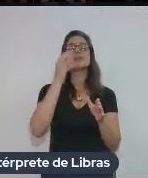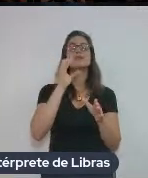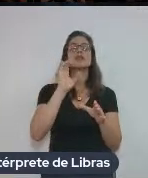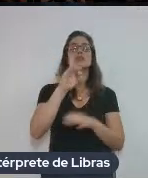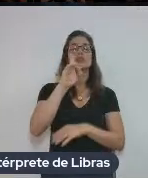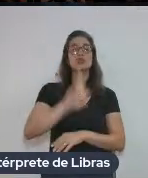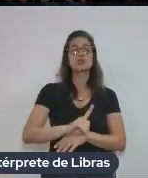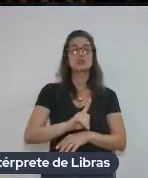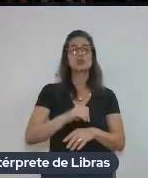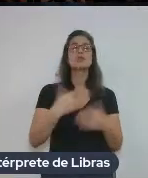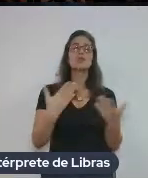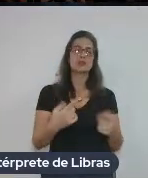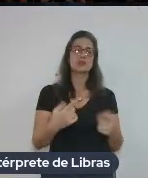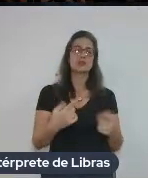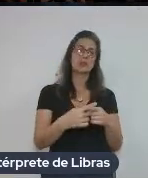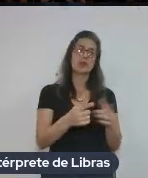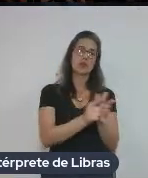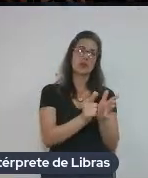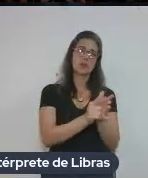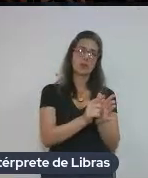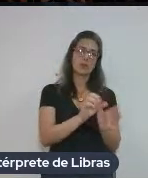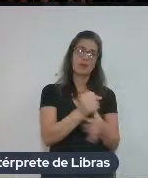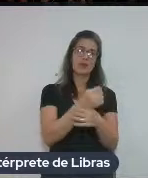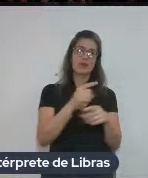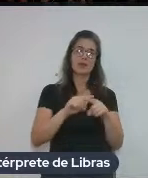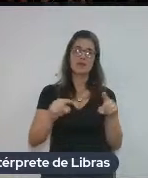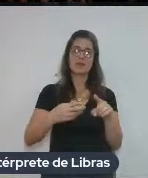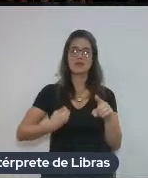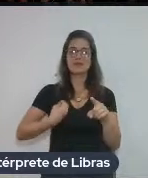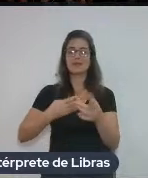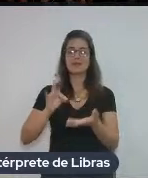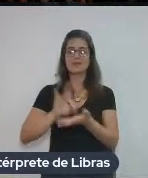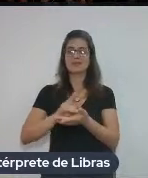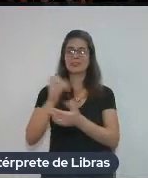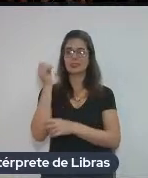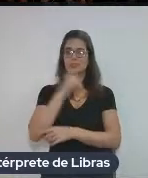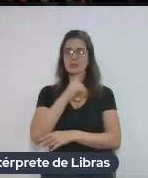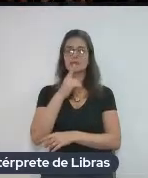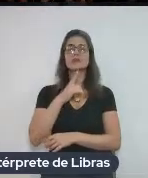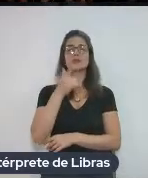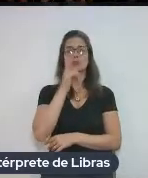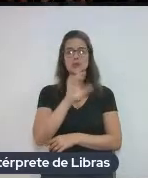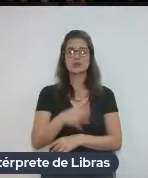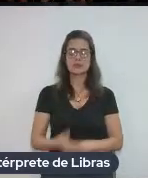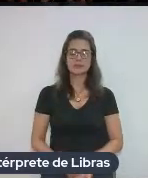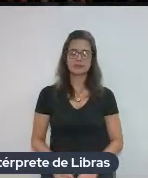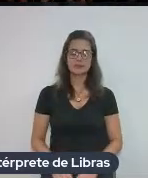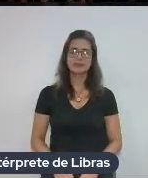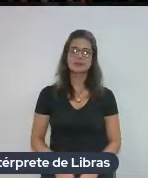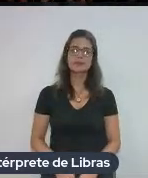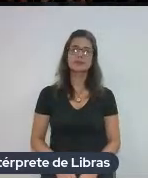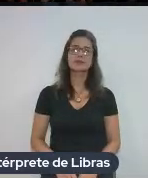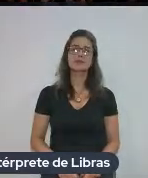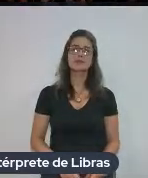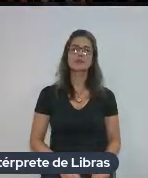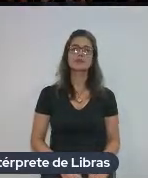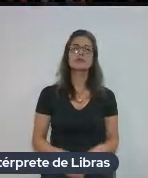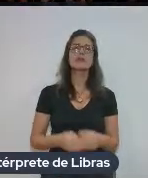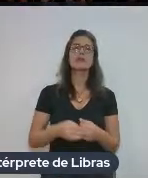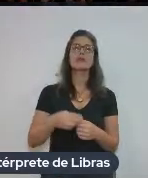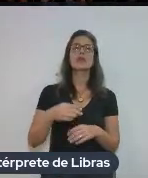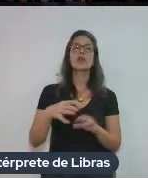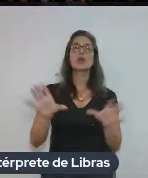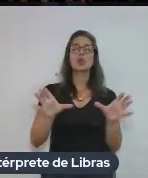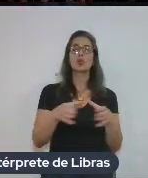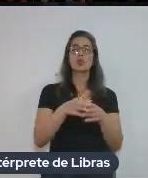direitos, mas na vida real é mais difícil, né? Pode passar, por favor? Bom, então, o Mobilang, que é o grupo de